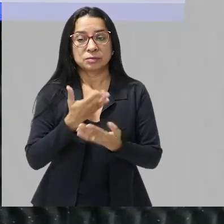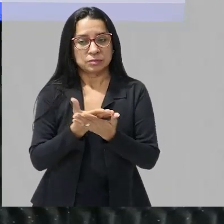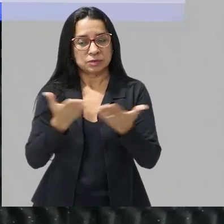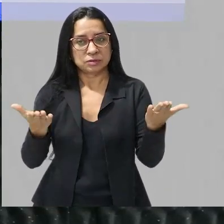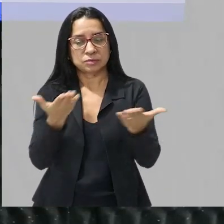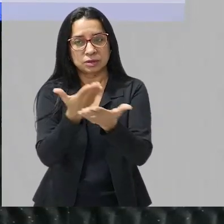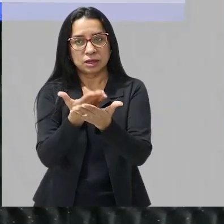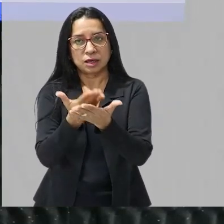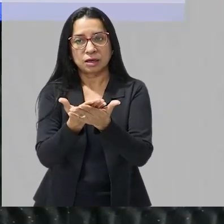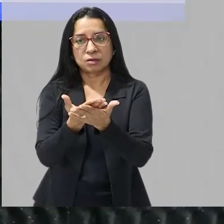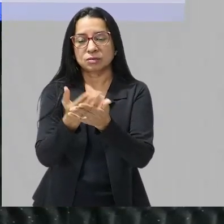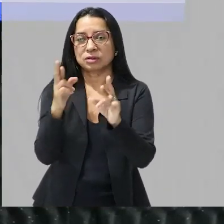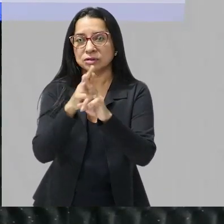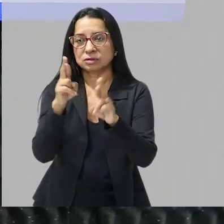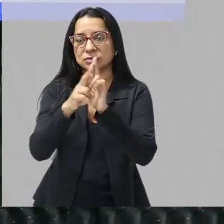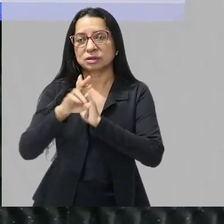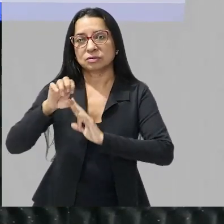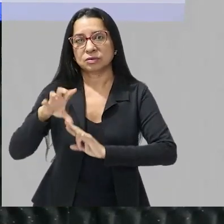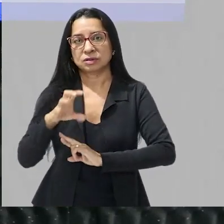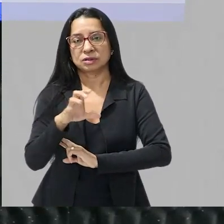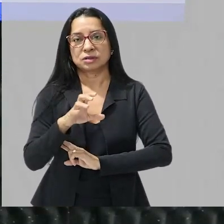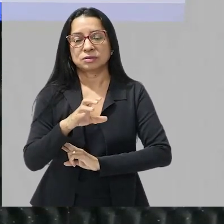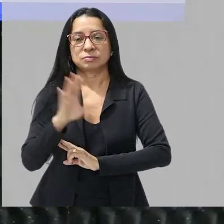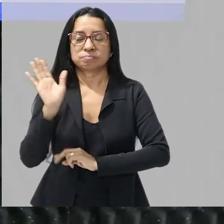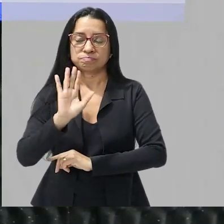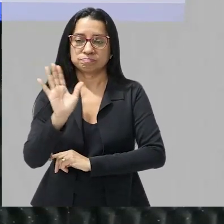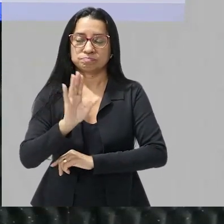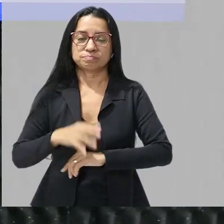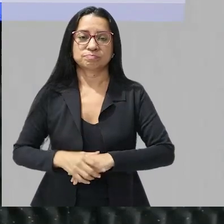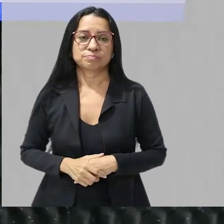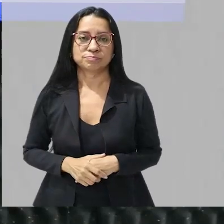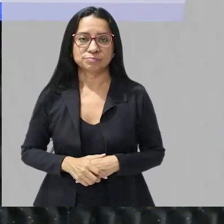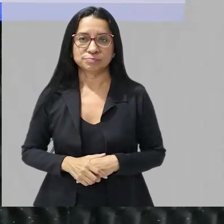a nossa aula sobre enzimas fiquem com Deus até mais tchau tchau